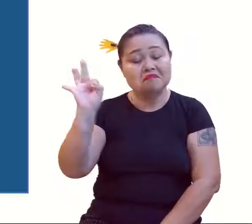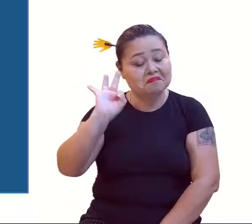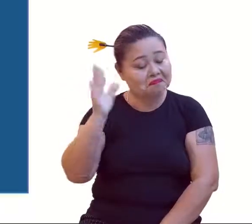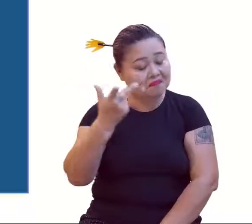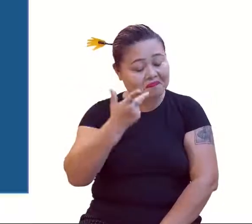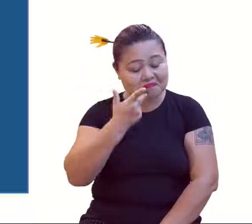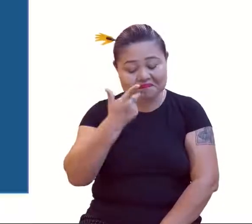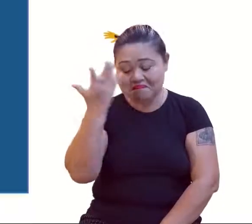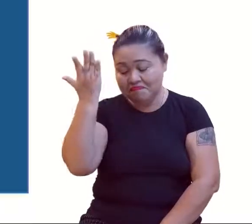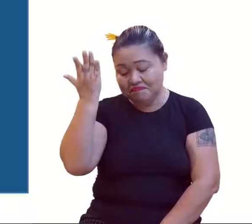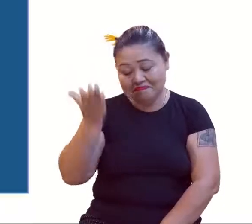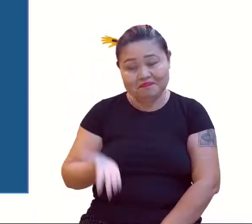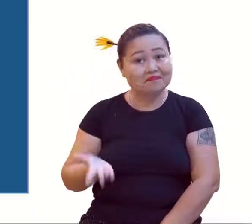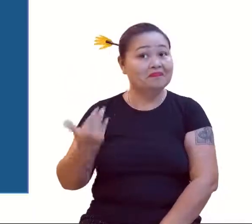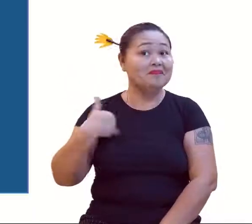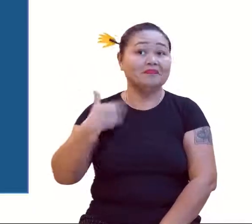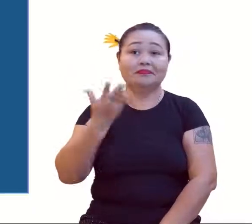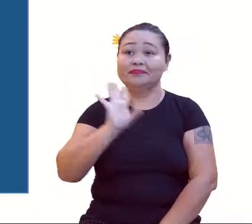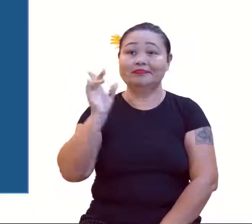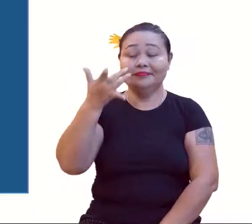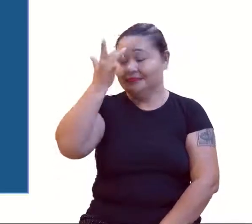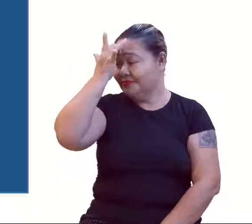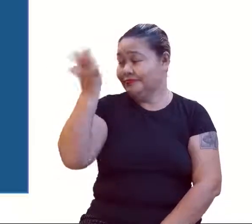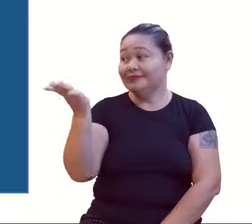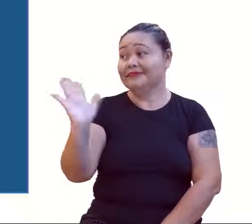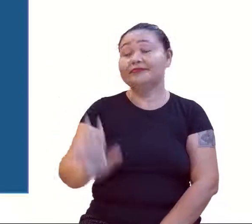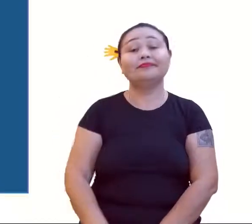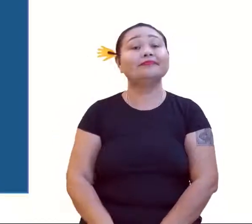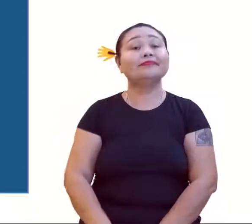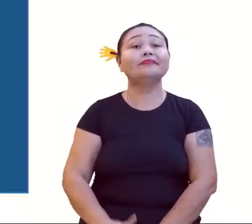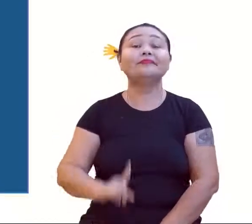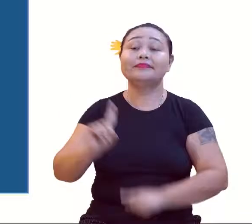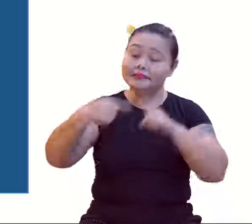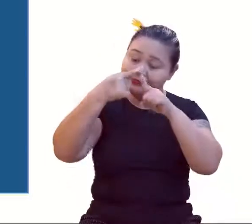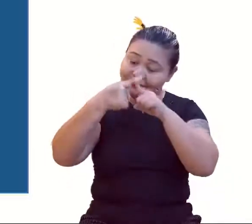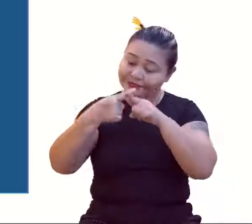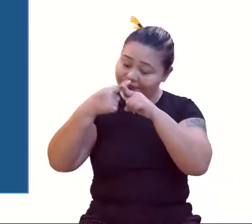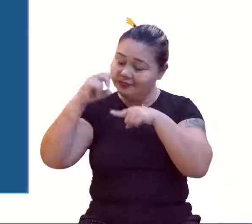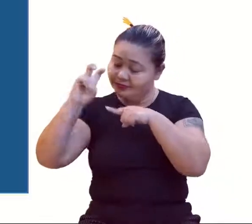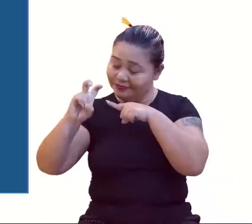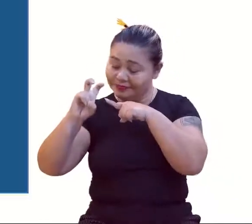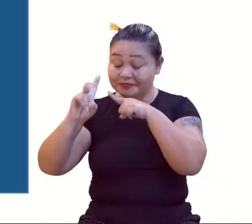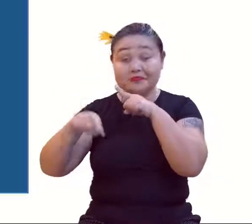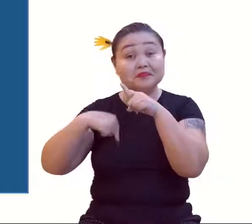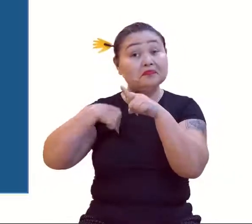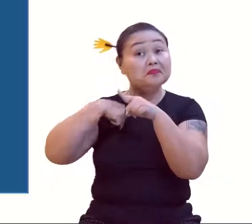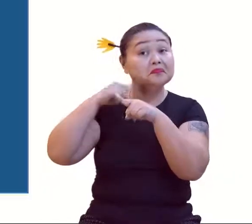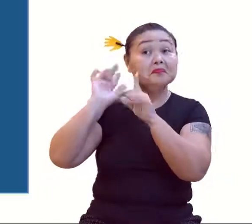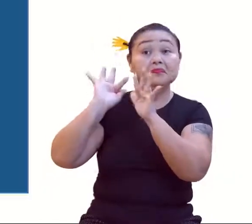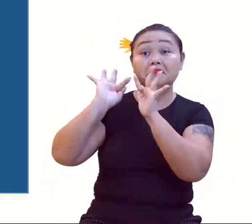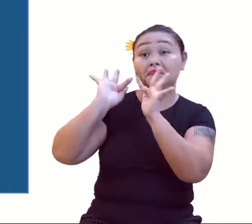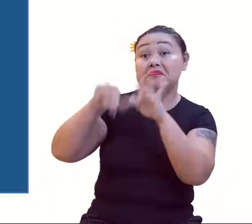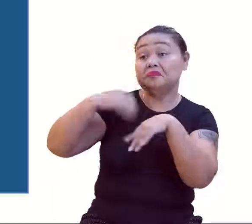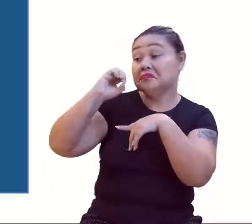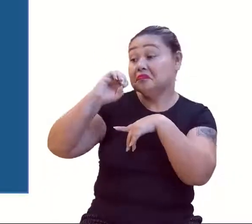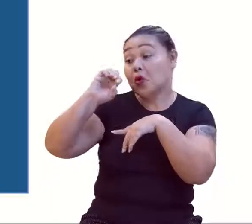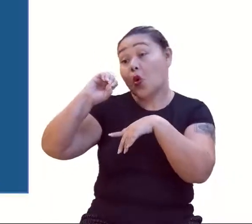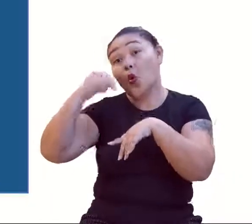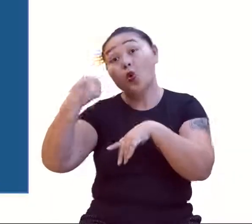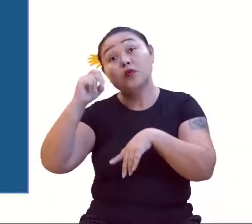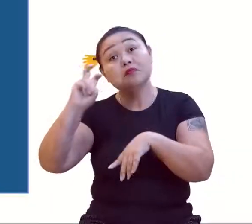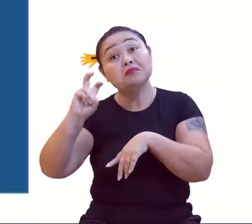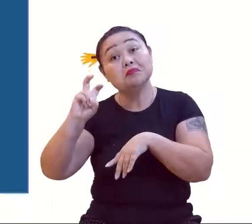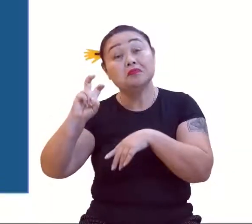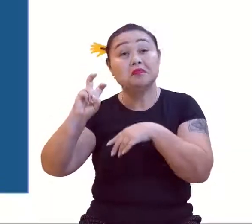Essa é muito, muito fácil. Essa é muito fácil. Se é múltiplo de 5, os outros nem terminam em 0, em 5. Então,